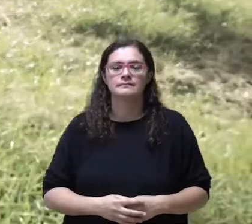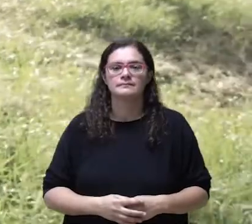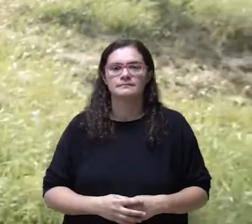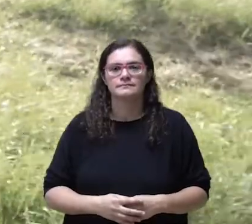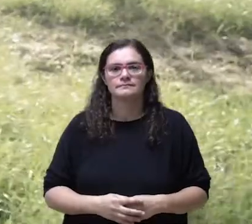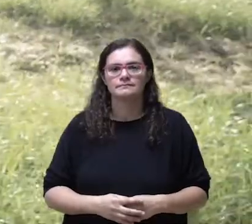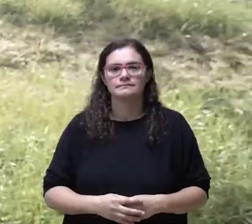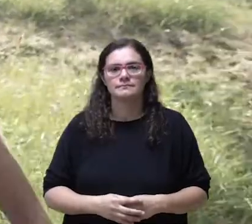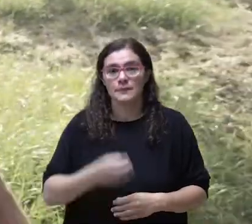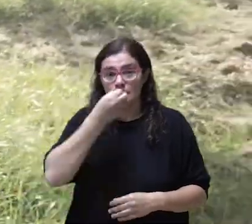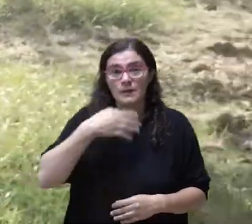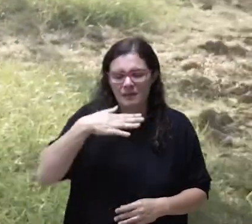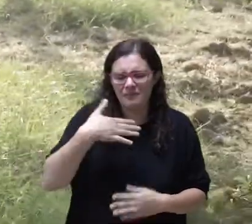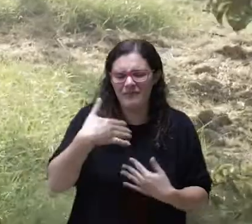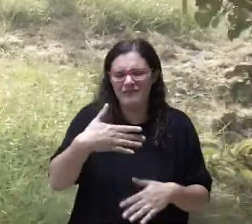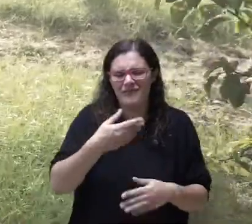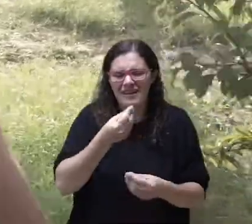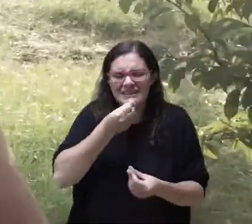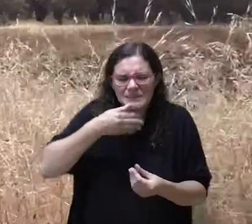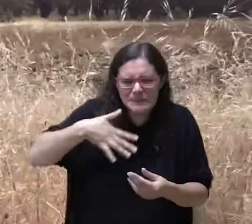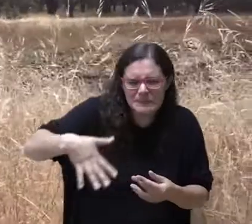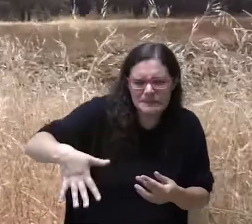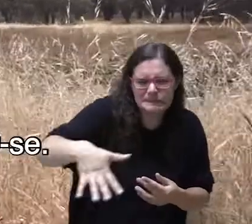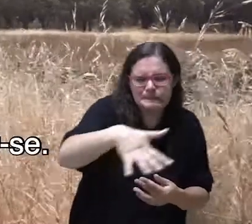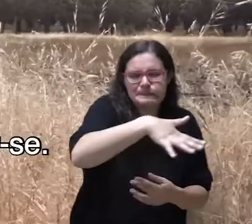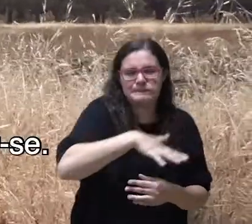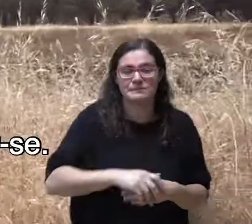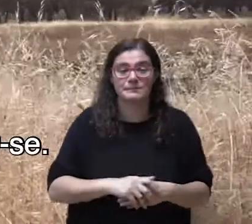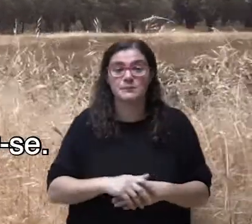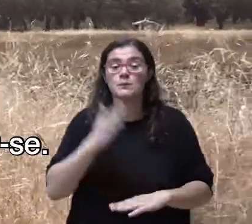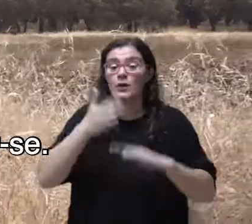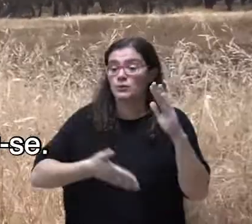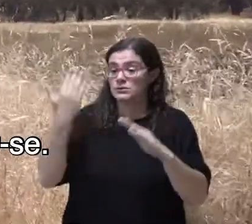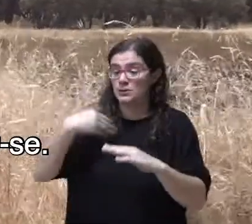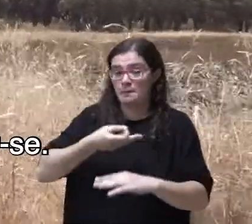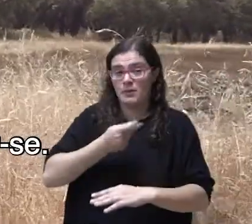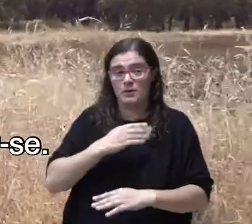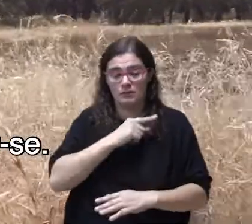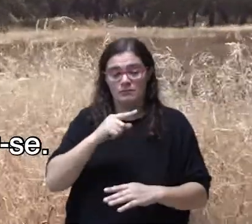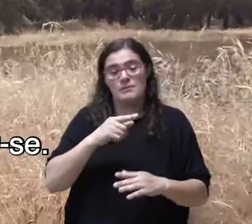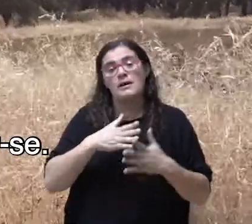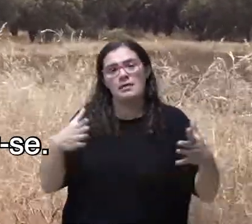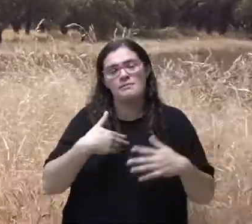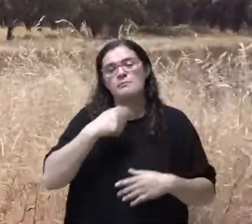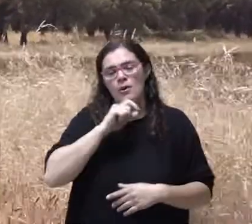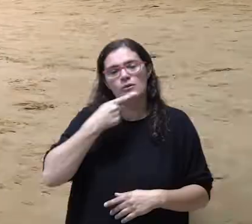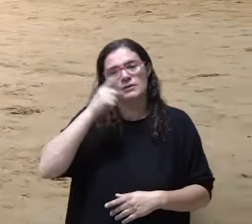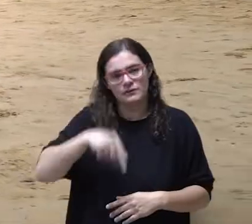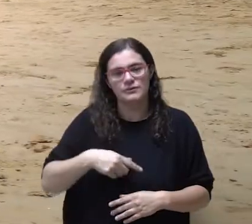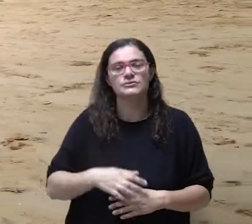O campo vai ficar um deserto. O que aconteceu em Pedrógão Grande pode repetir-se.